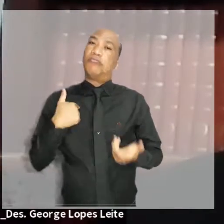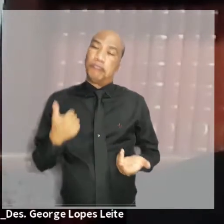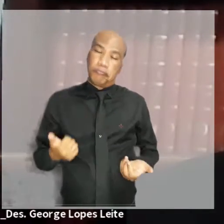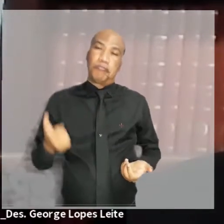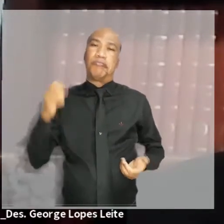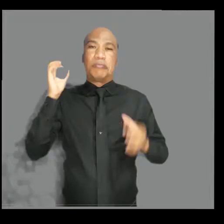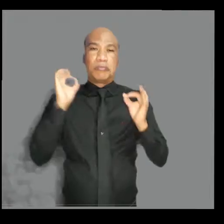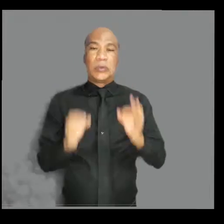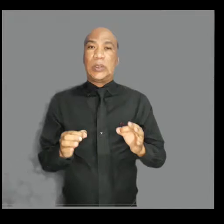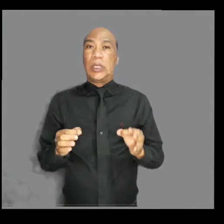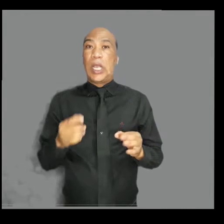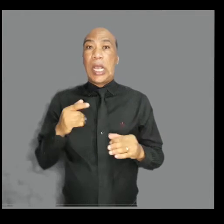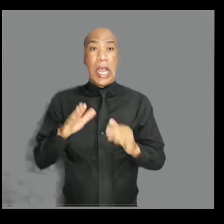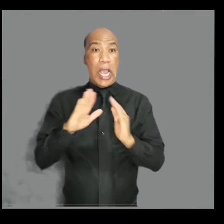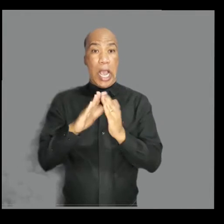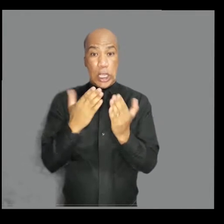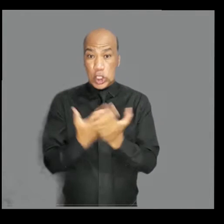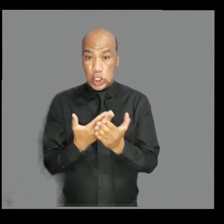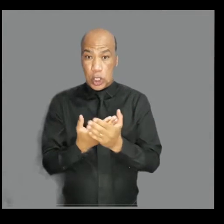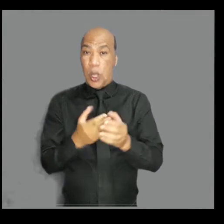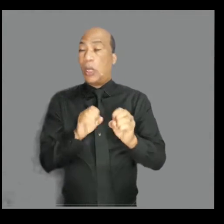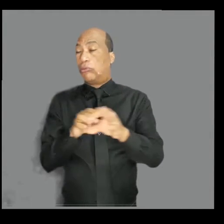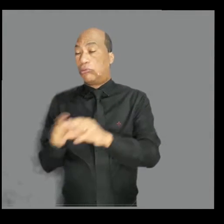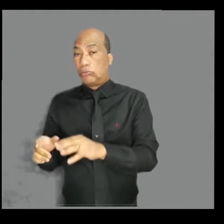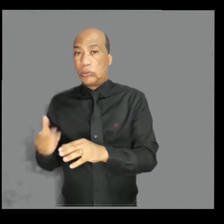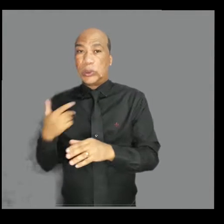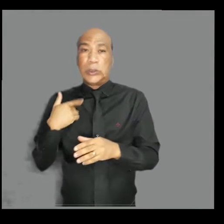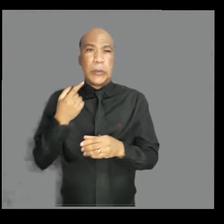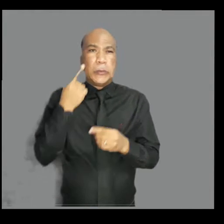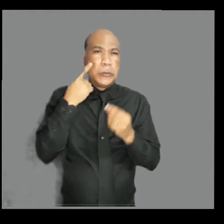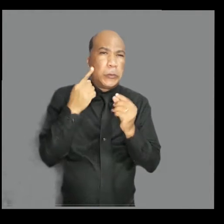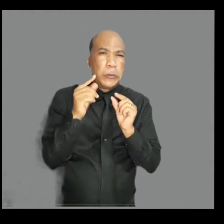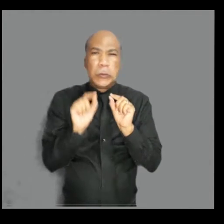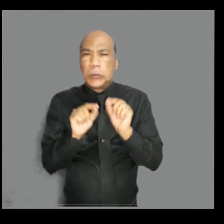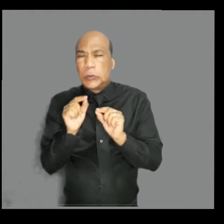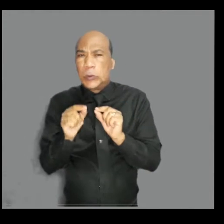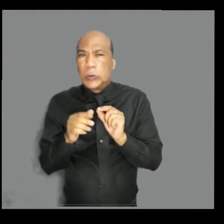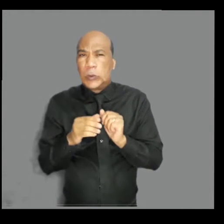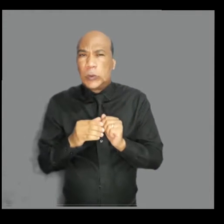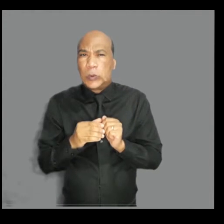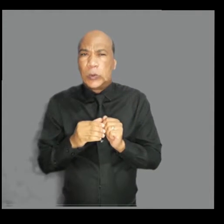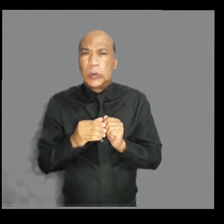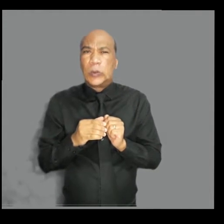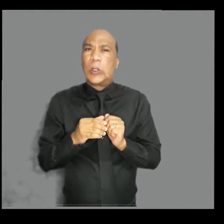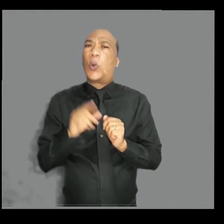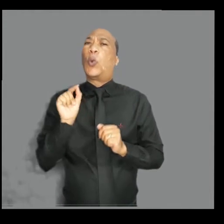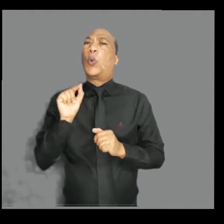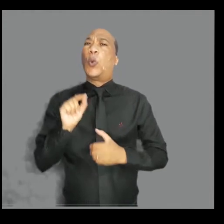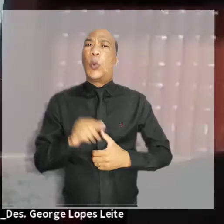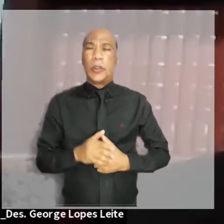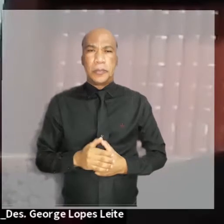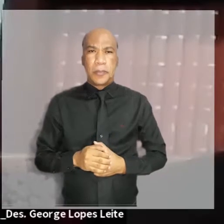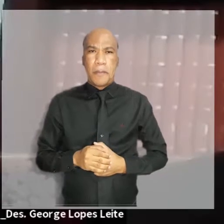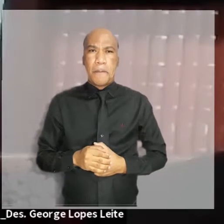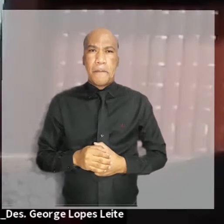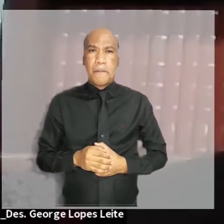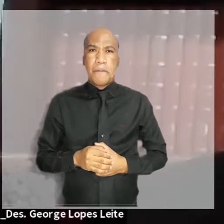Este seminário é um exemplo claro disso. A escola também fomenta